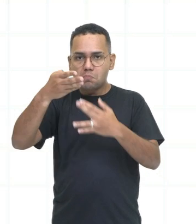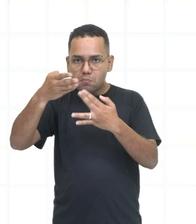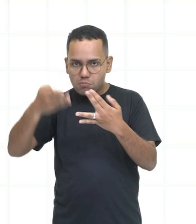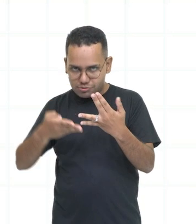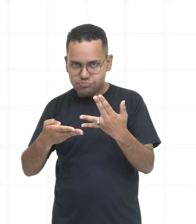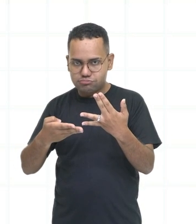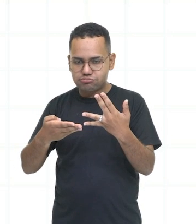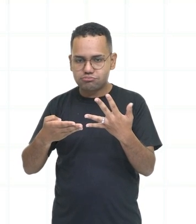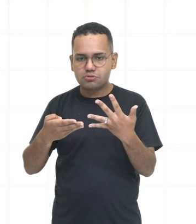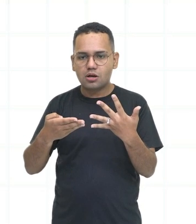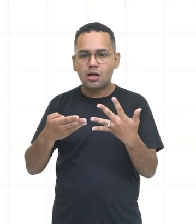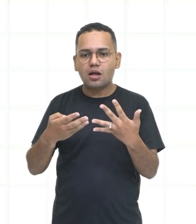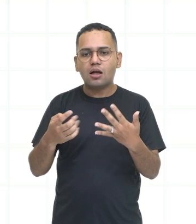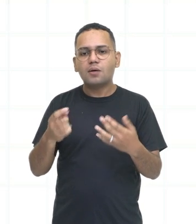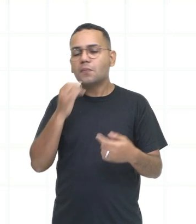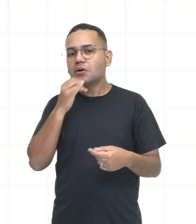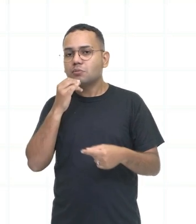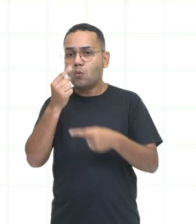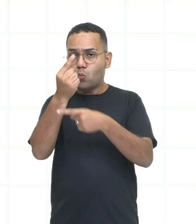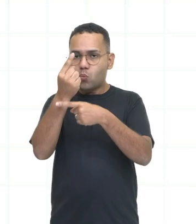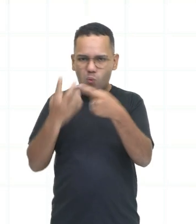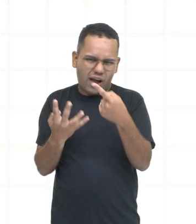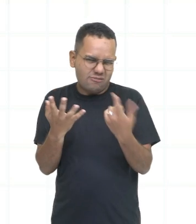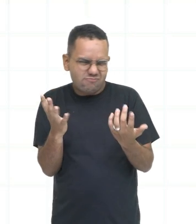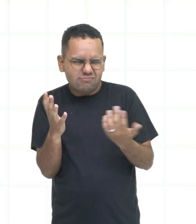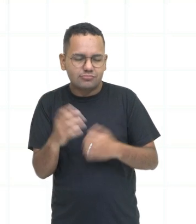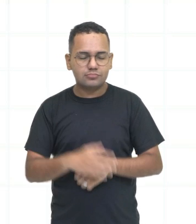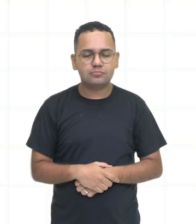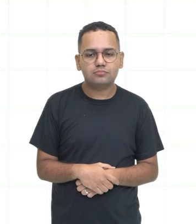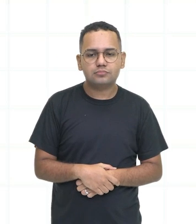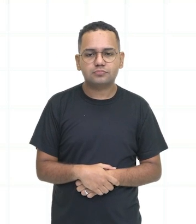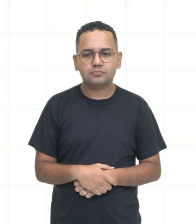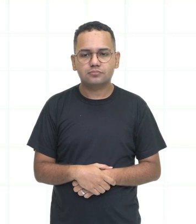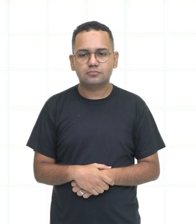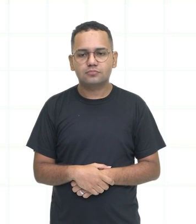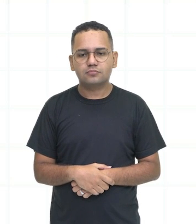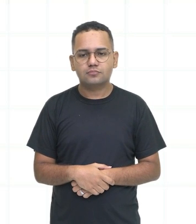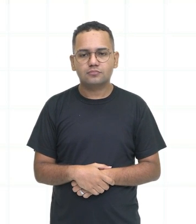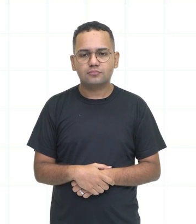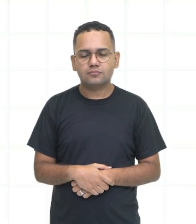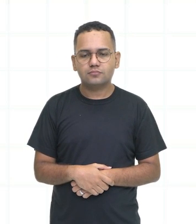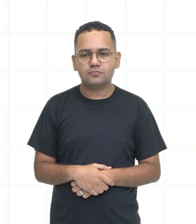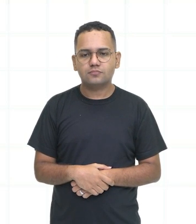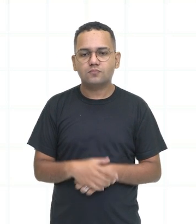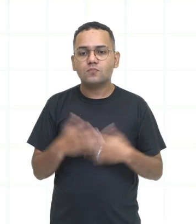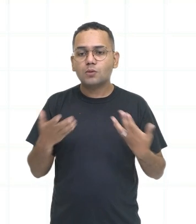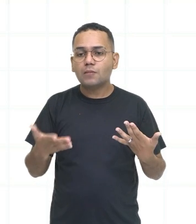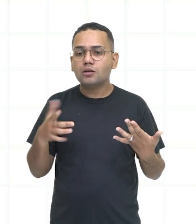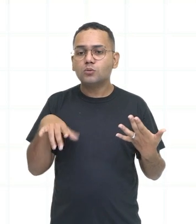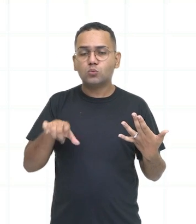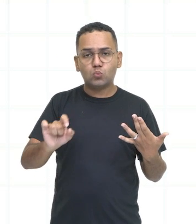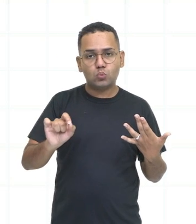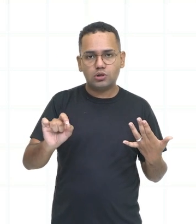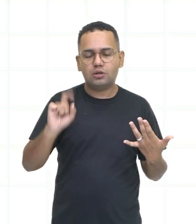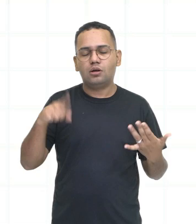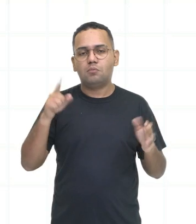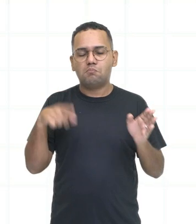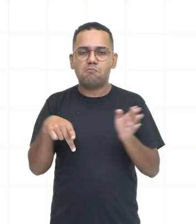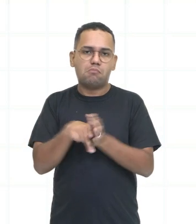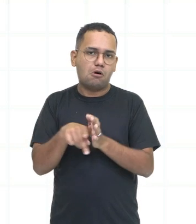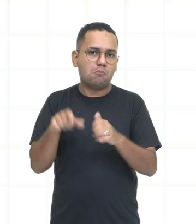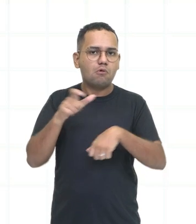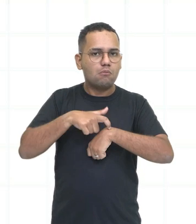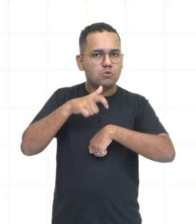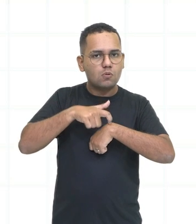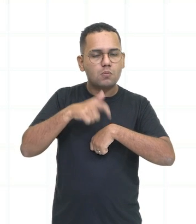minutos é equivalente a um quarto de hora, certo? Então uma das formas de falar o horário, né, a hora em língua inglesa